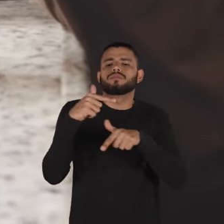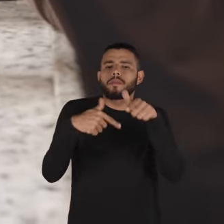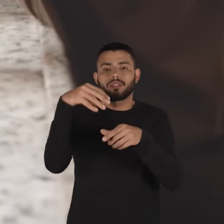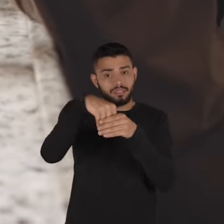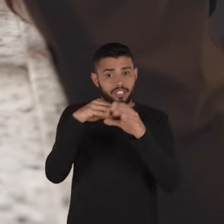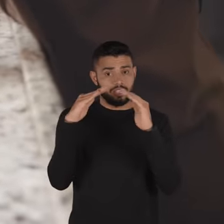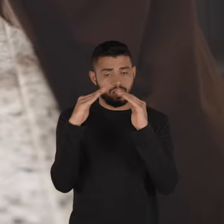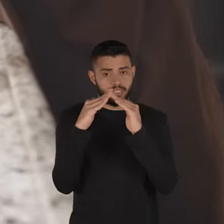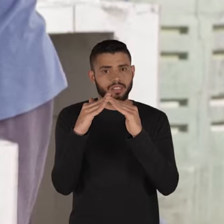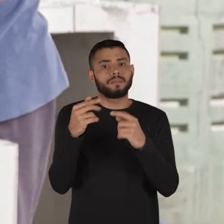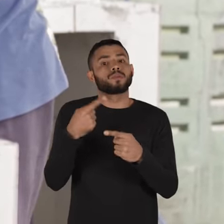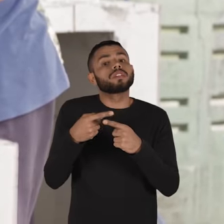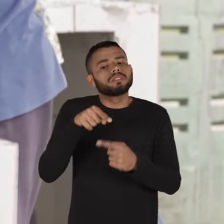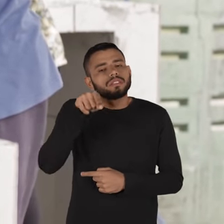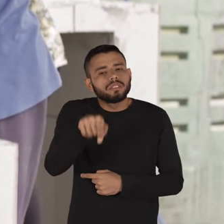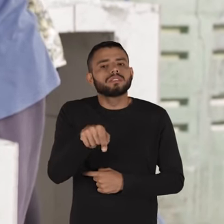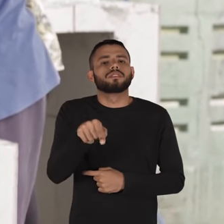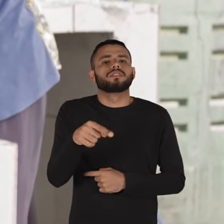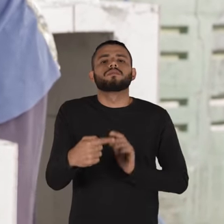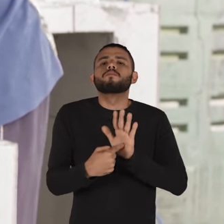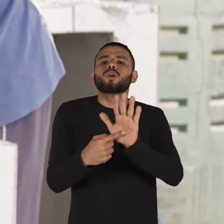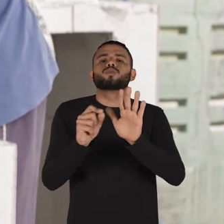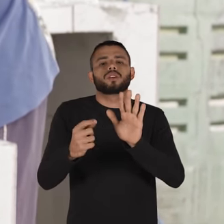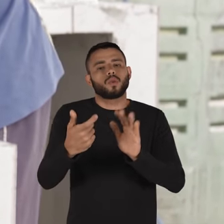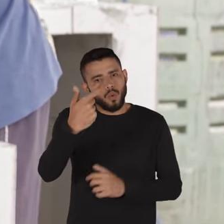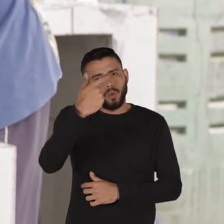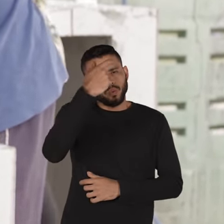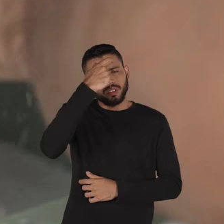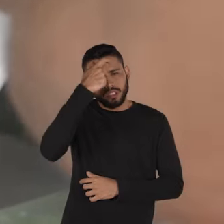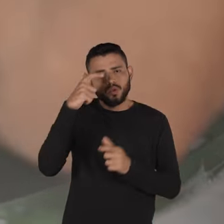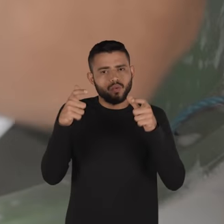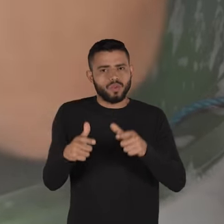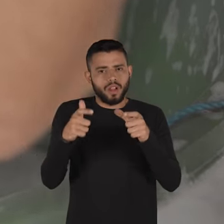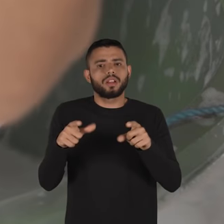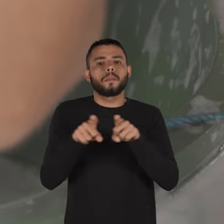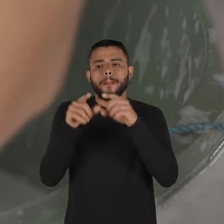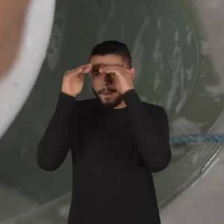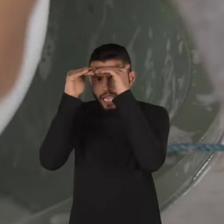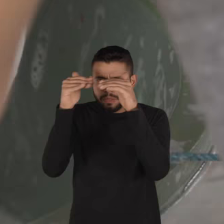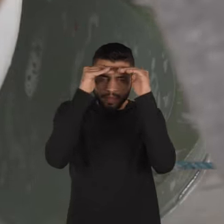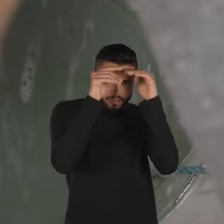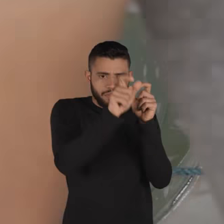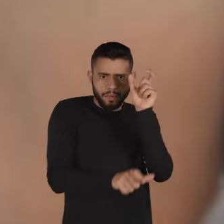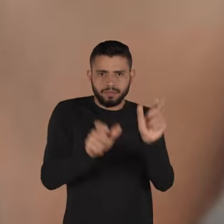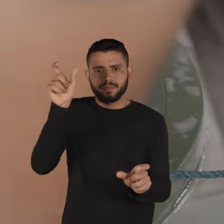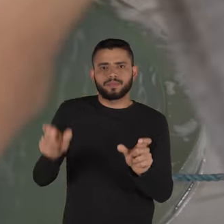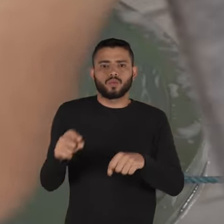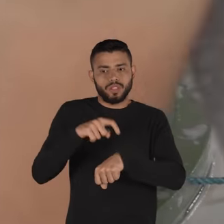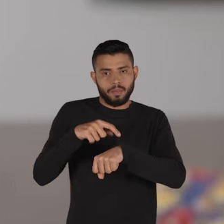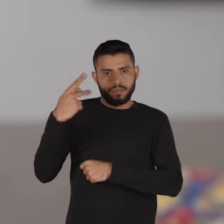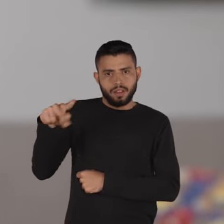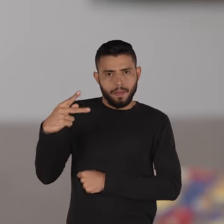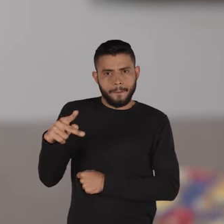tarefas dentro de casa porque isso é uma demonstração de consciência do próprio lugar e de respeito ao outro ao tempo